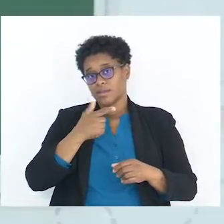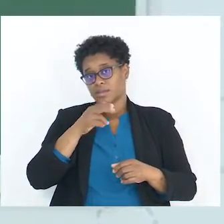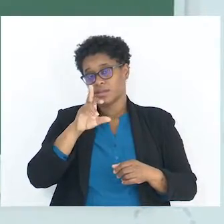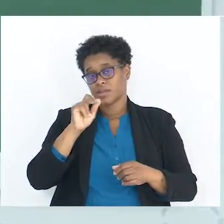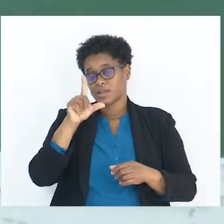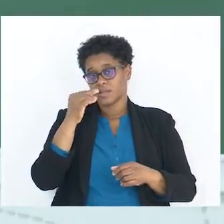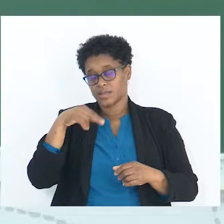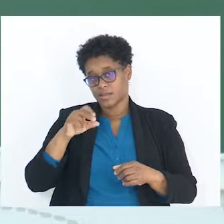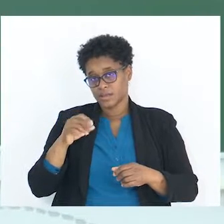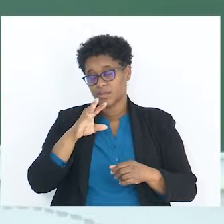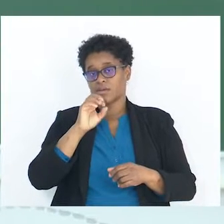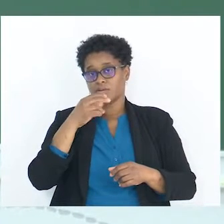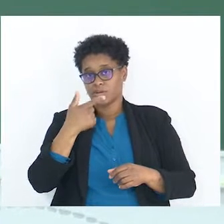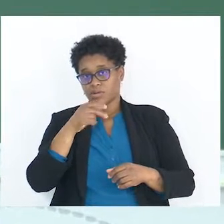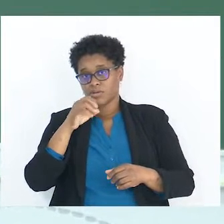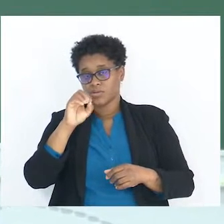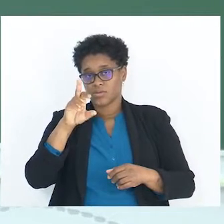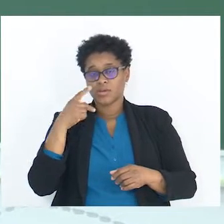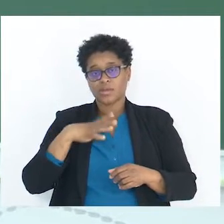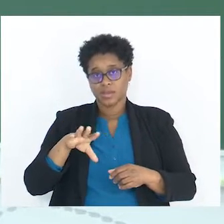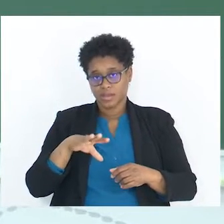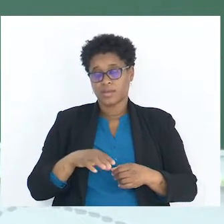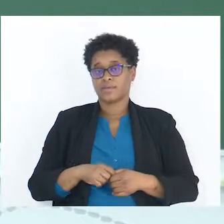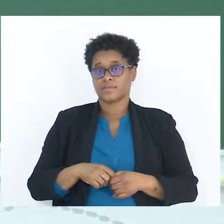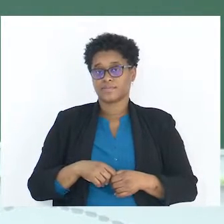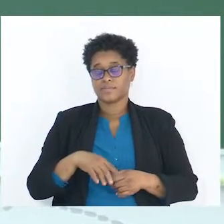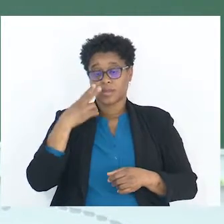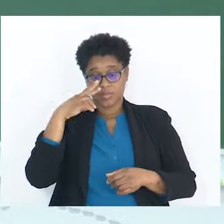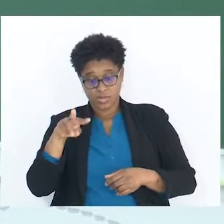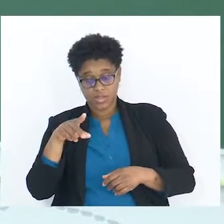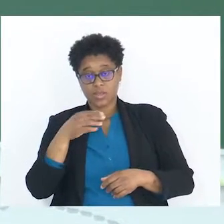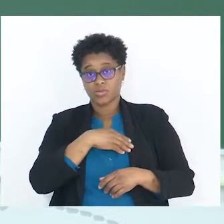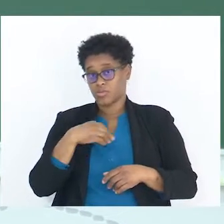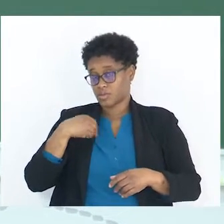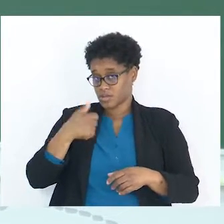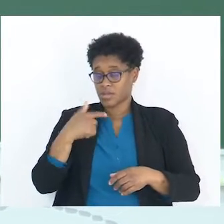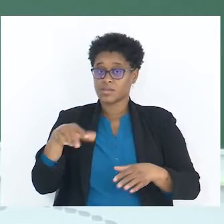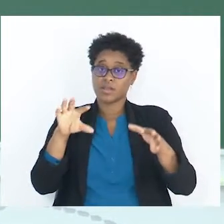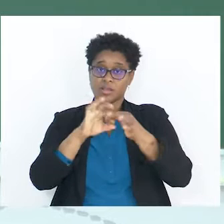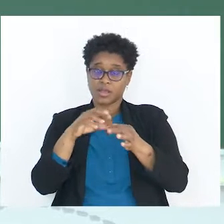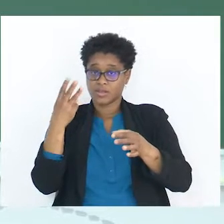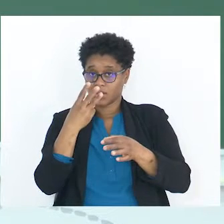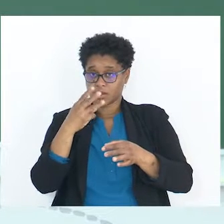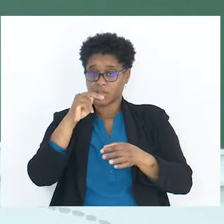o autor quer demonstrar que o bem-estar está ligado a três neurotransmissores. Temos